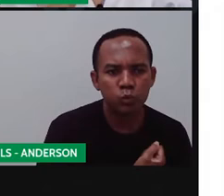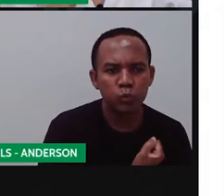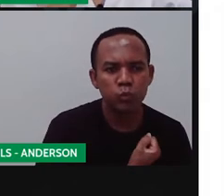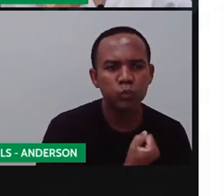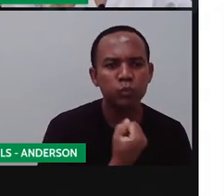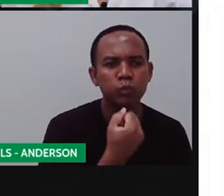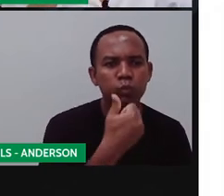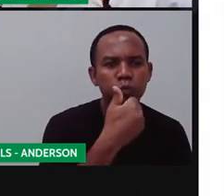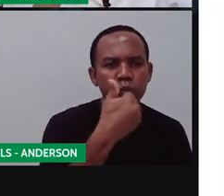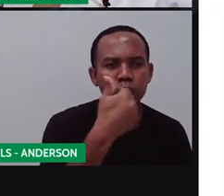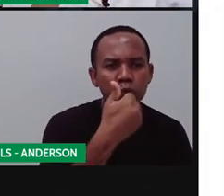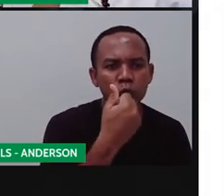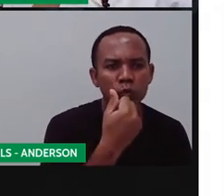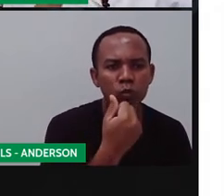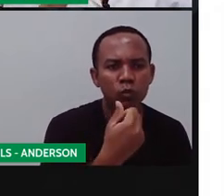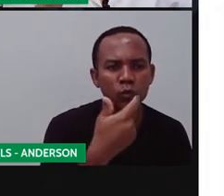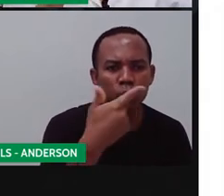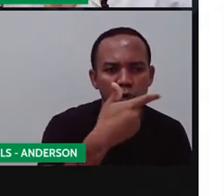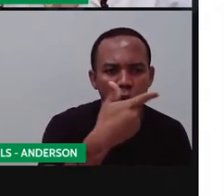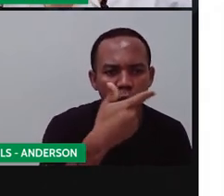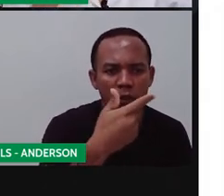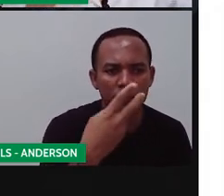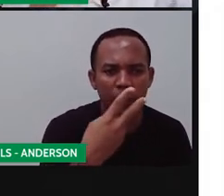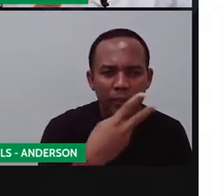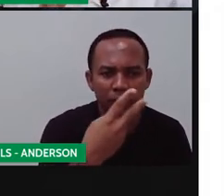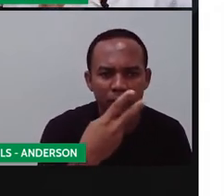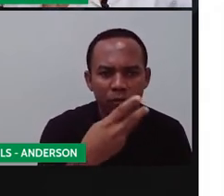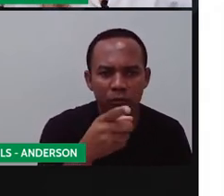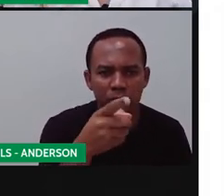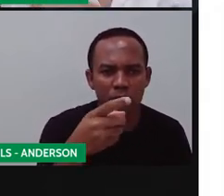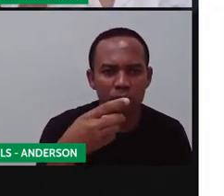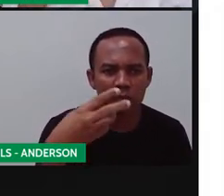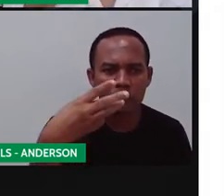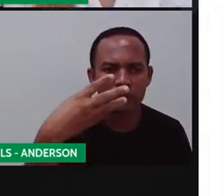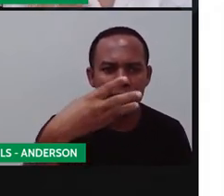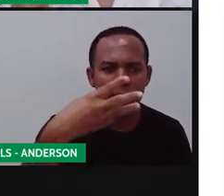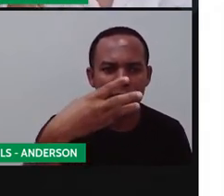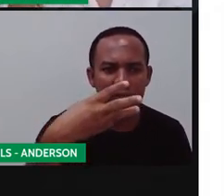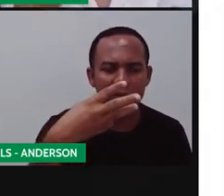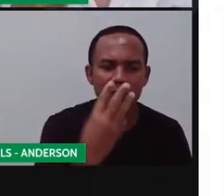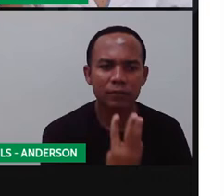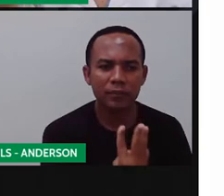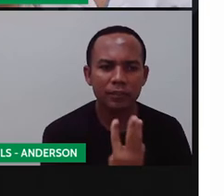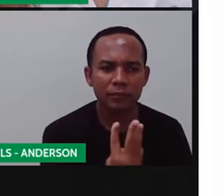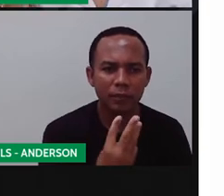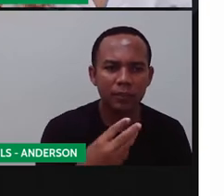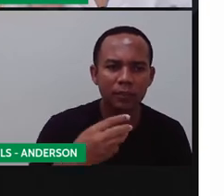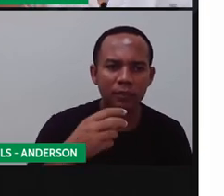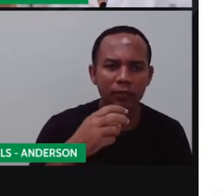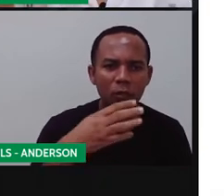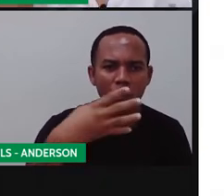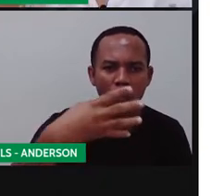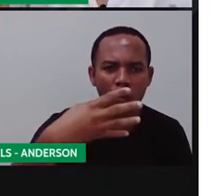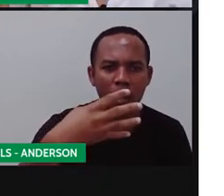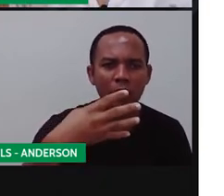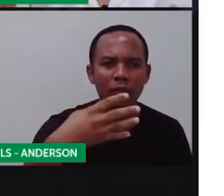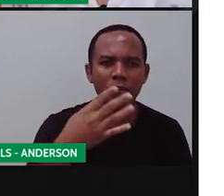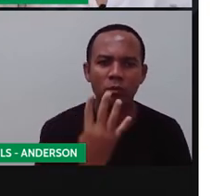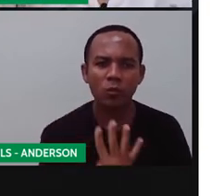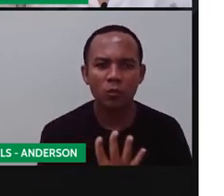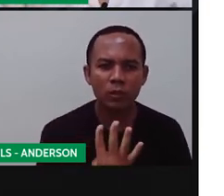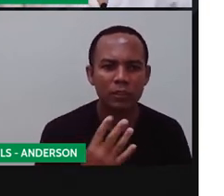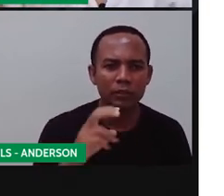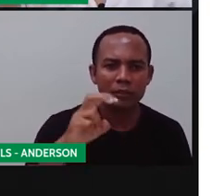Número 2, dois palitinhos. 3, três palitinhos. 4, 5, 6. E aí ele ia fazendo